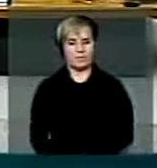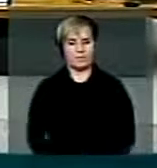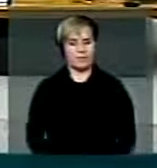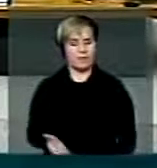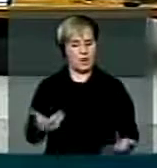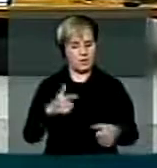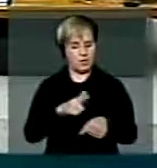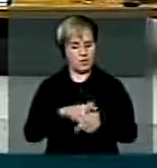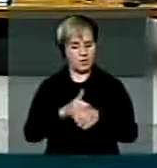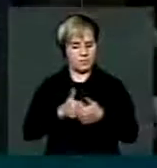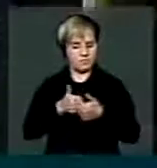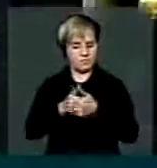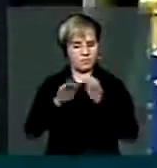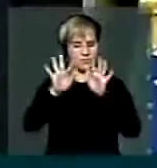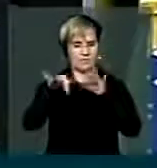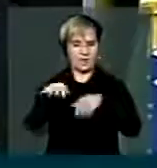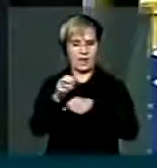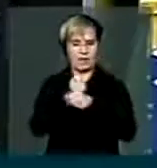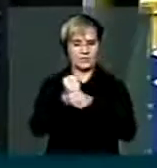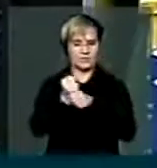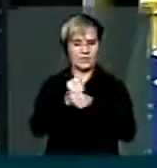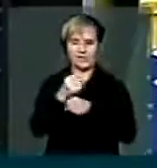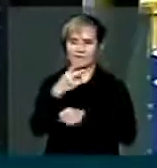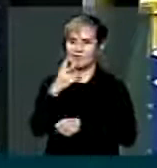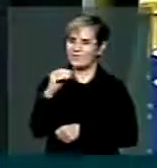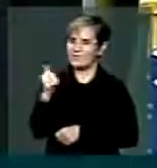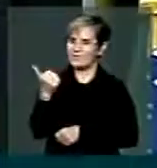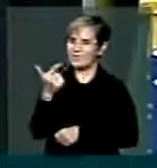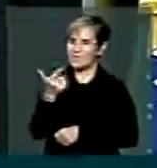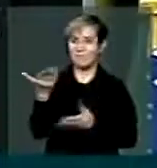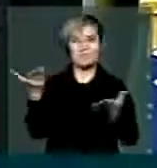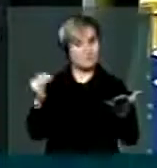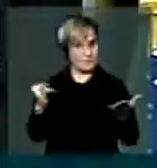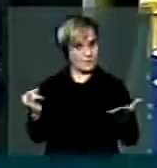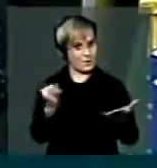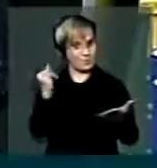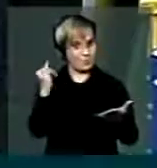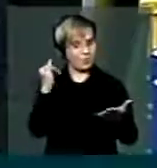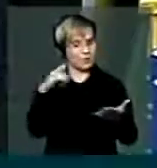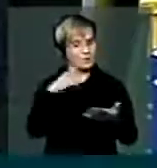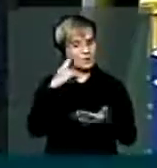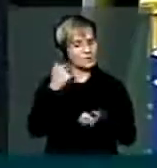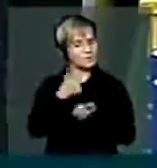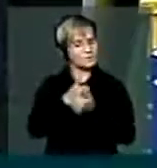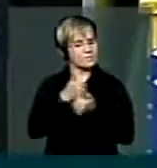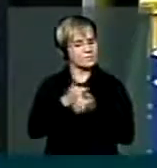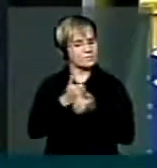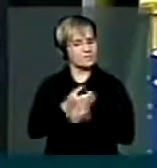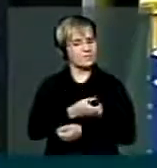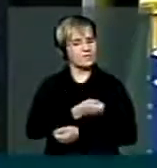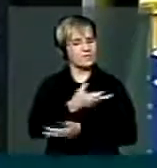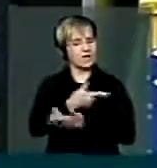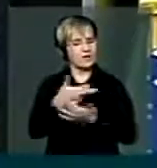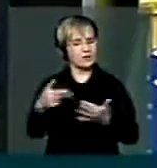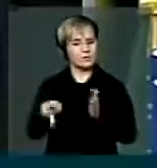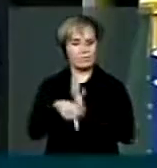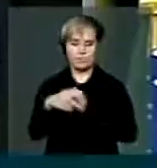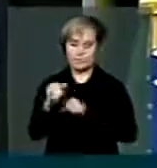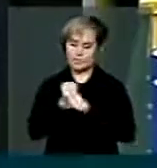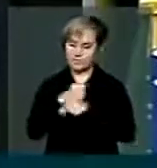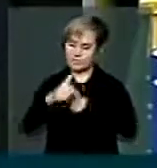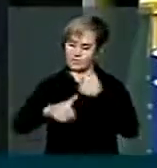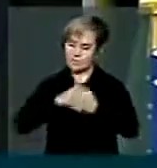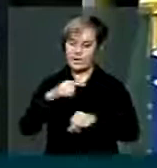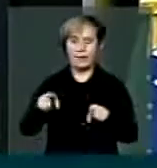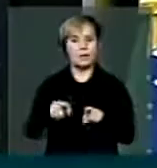chegando aí ao final do ano e, importante, fazemos reflexões sobre o ano de trabalho, sabendo